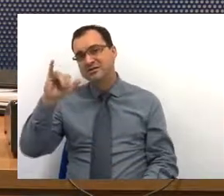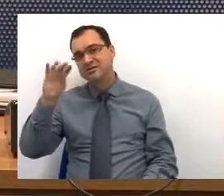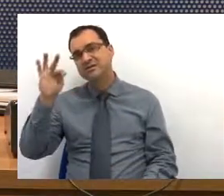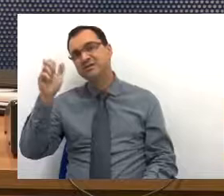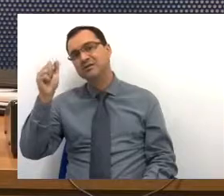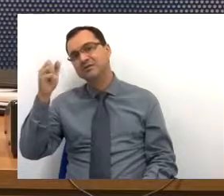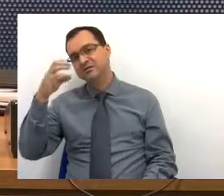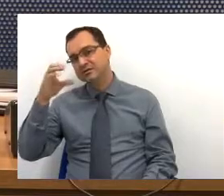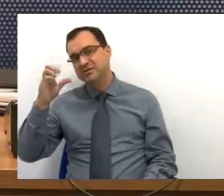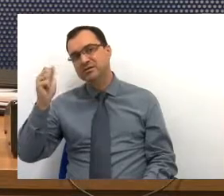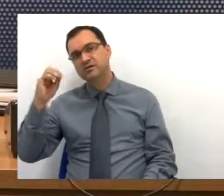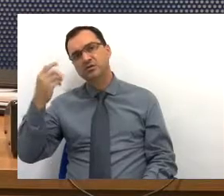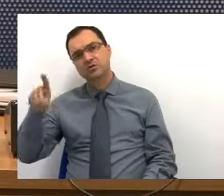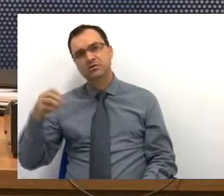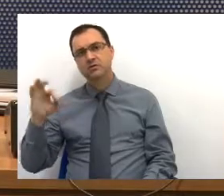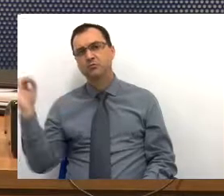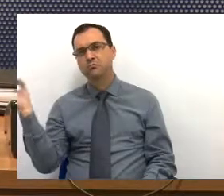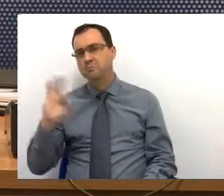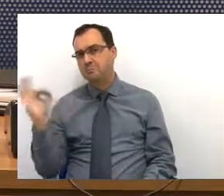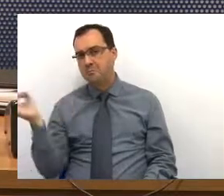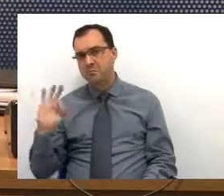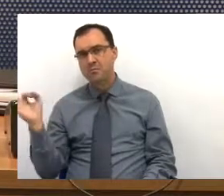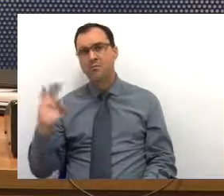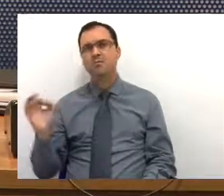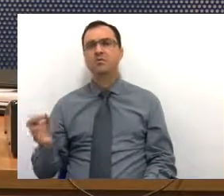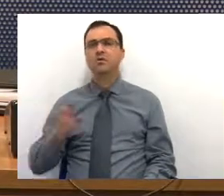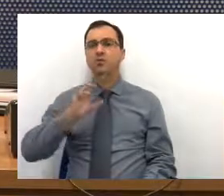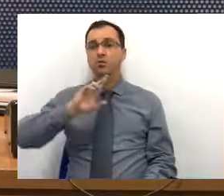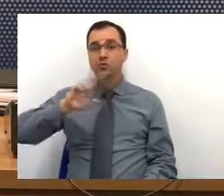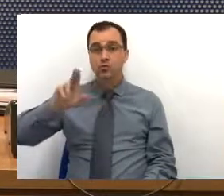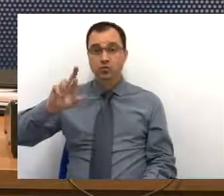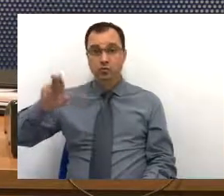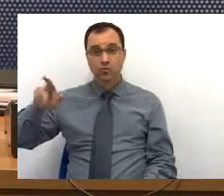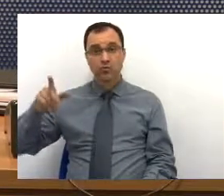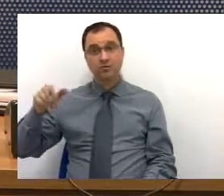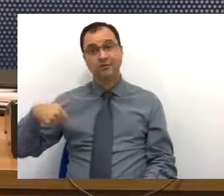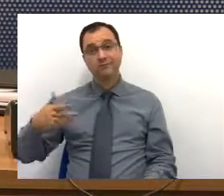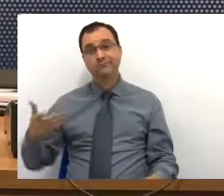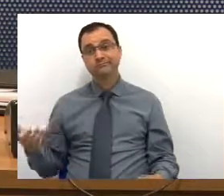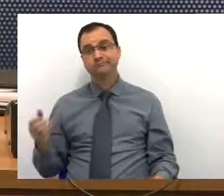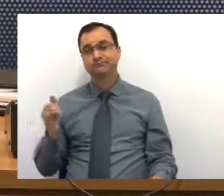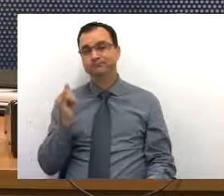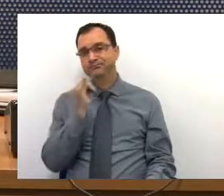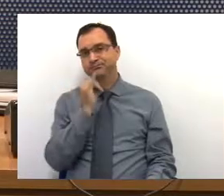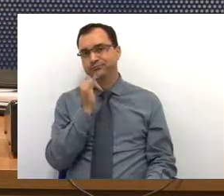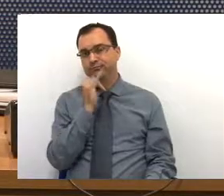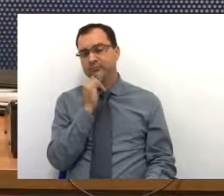deserta, são coisas e é assim, se o